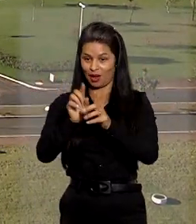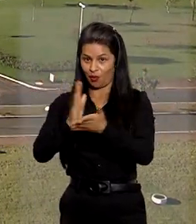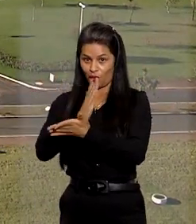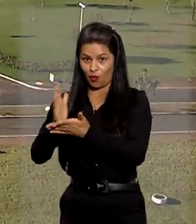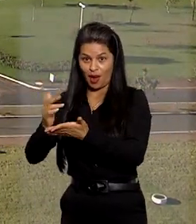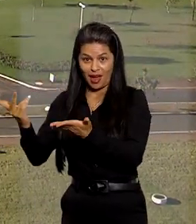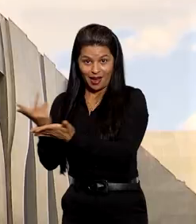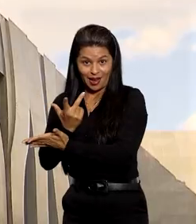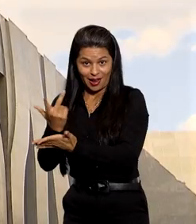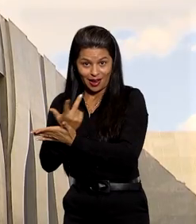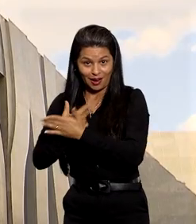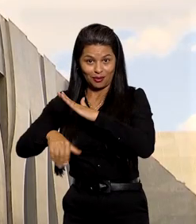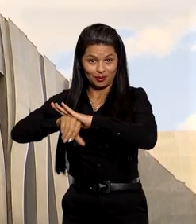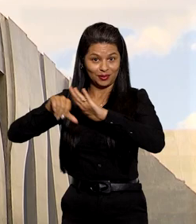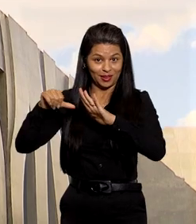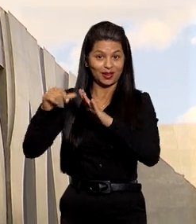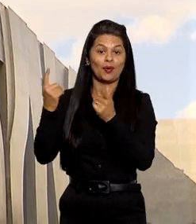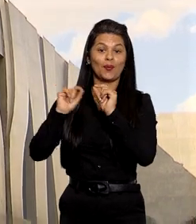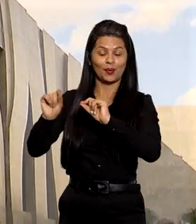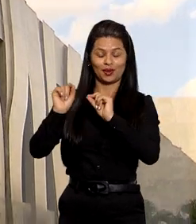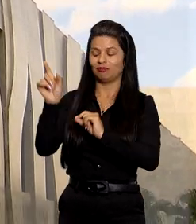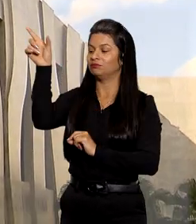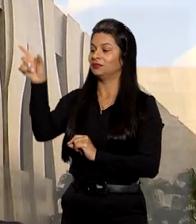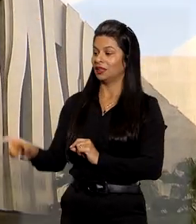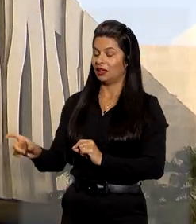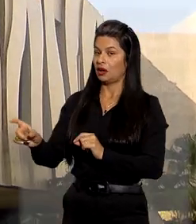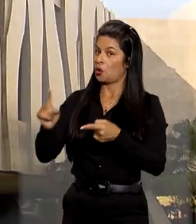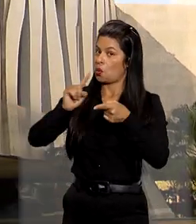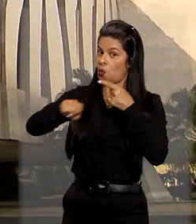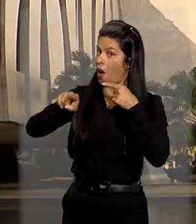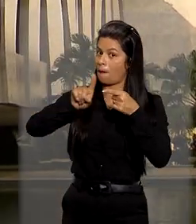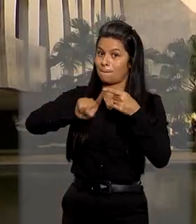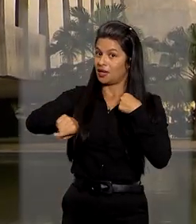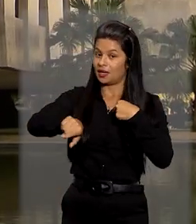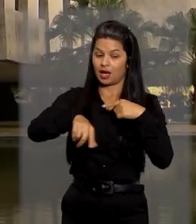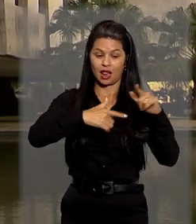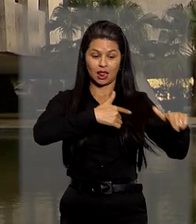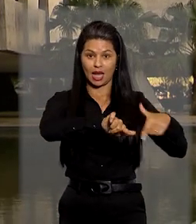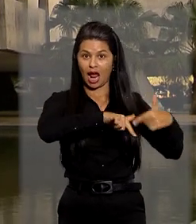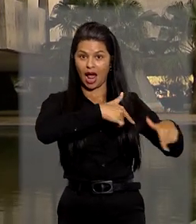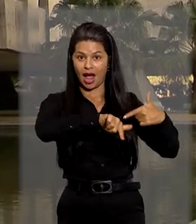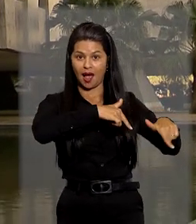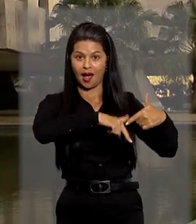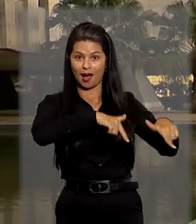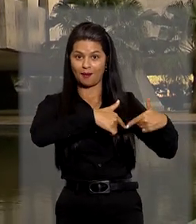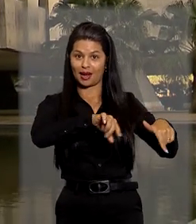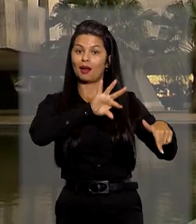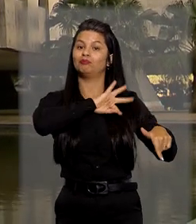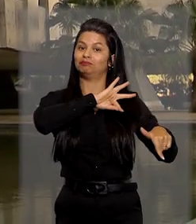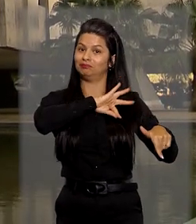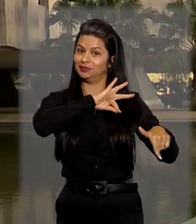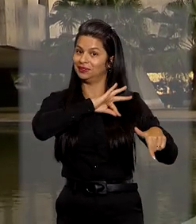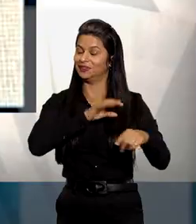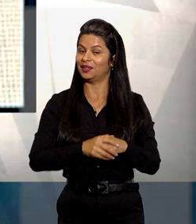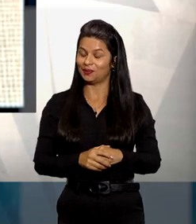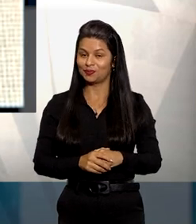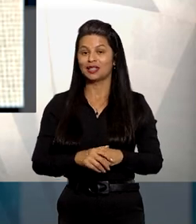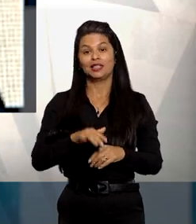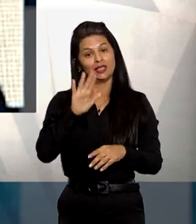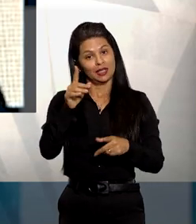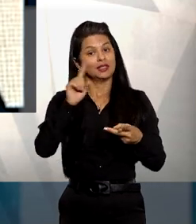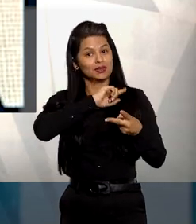pela candidata revelariam conduta social incompatível com a complexidade das atribuições do cargo pretendido.